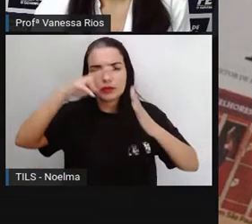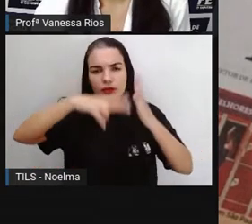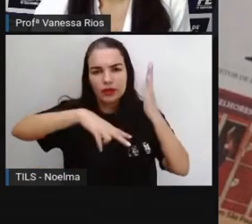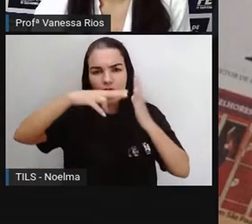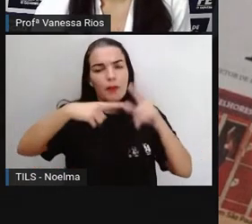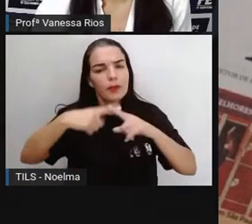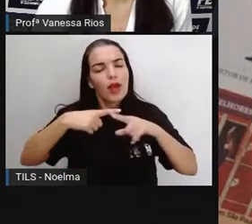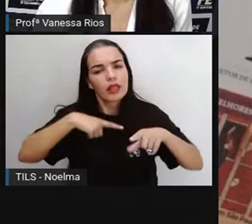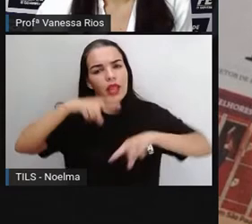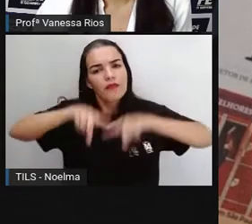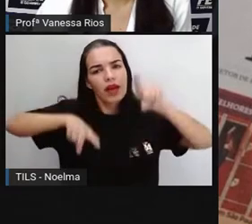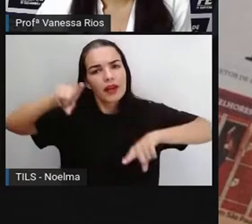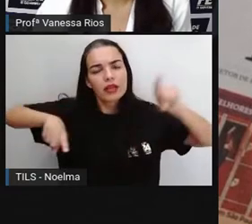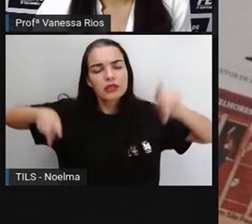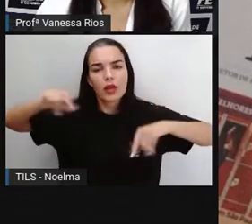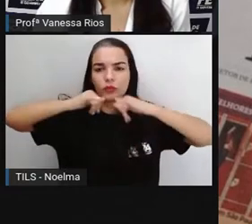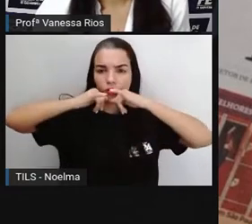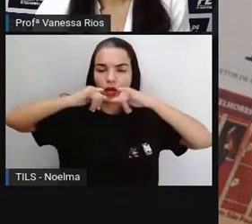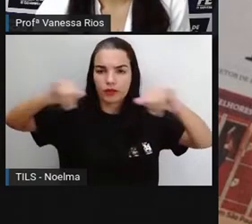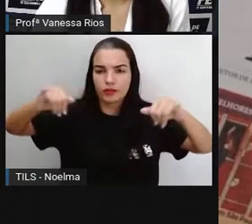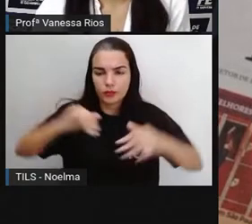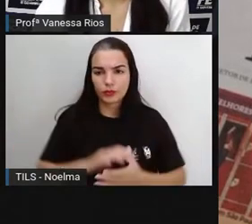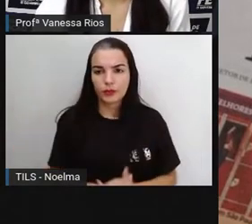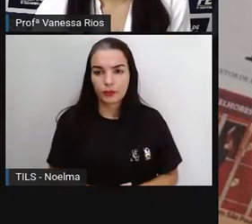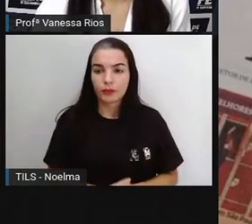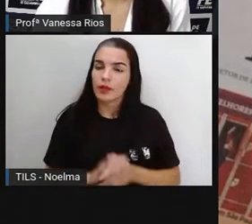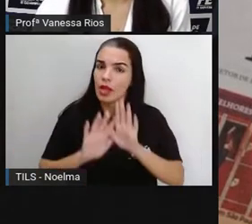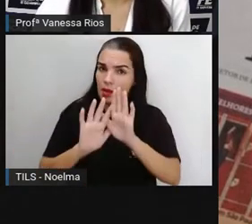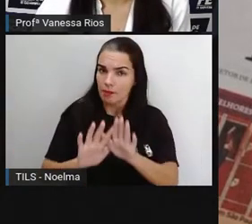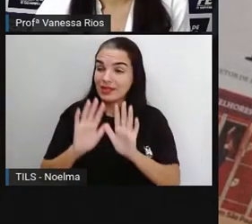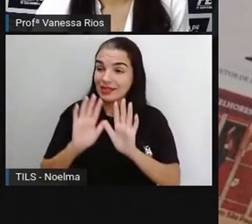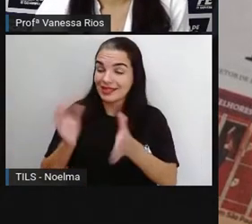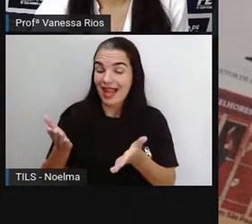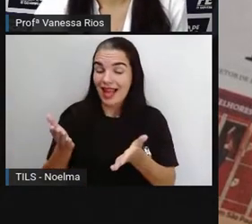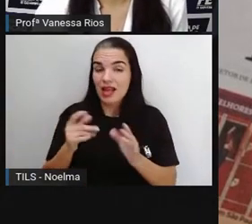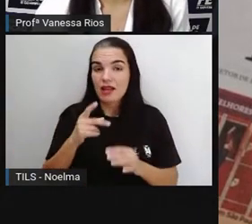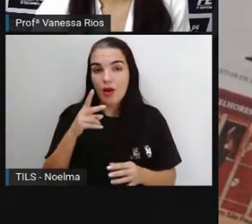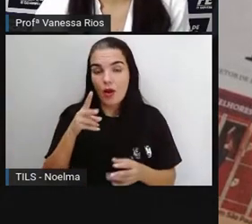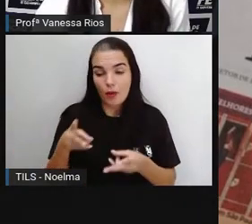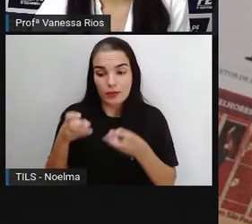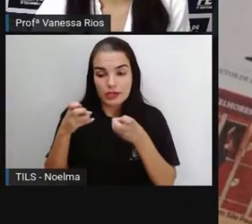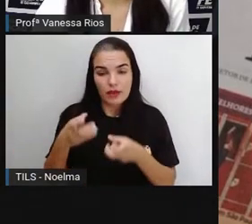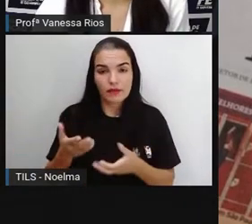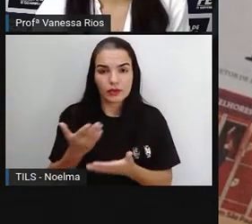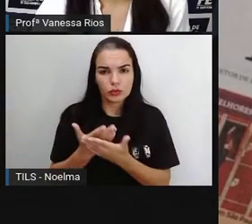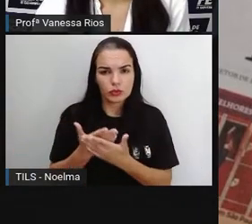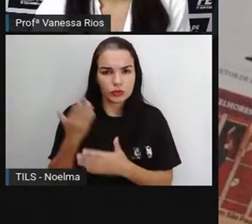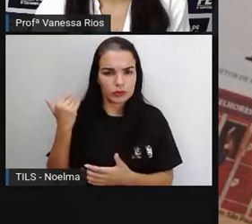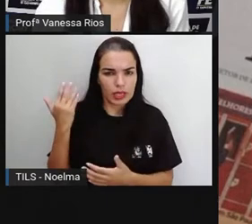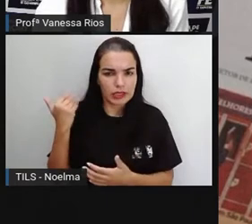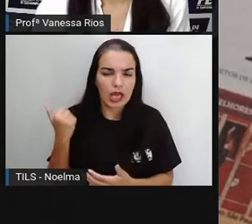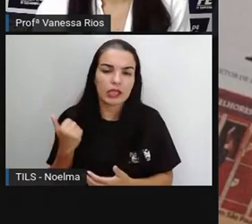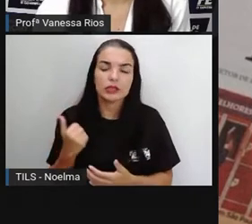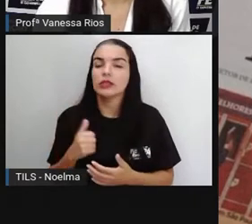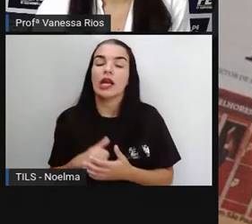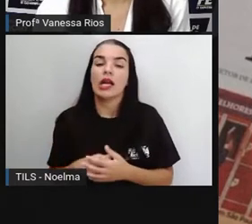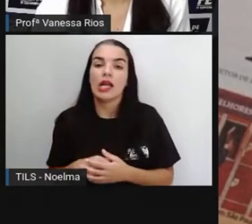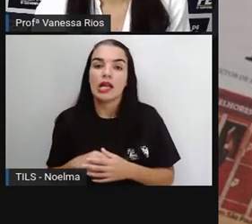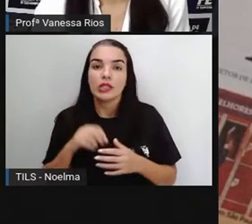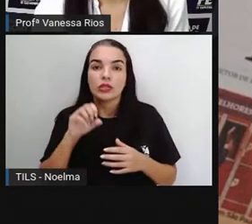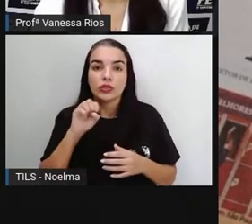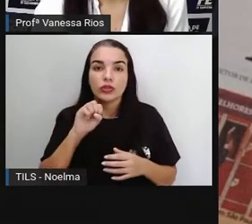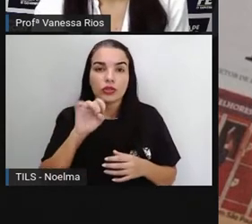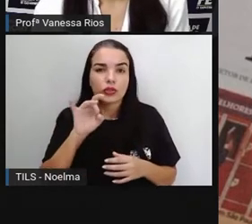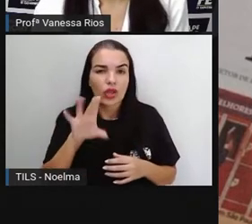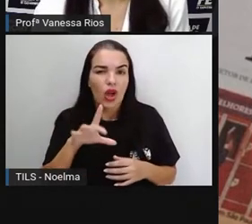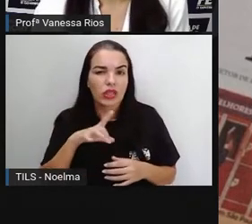Mas quando a gente fala em textos jornalísticos, nós já observamos nos estudos que nós fizemos e não se traduz só nos